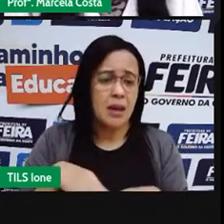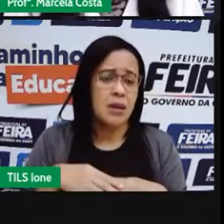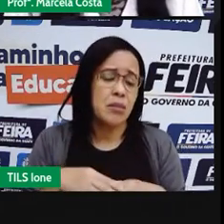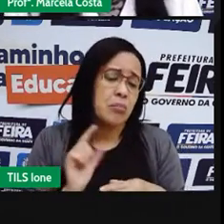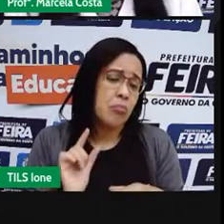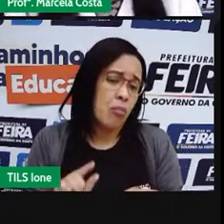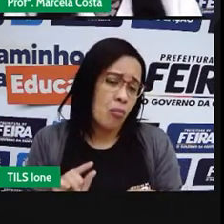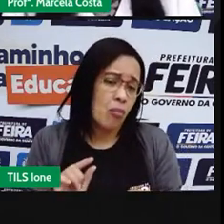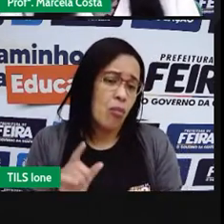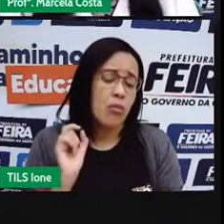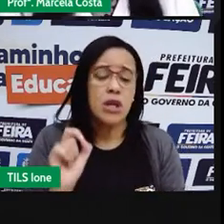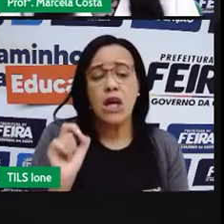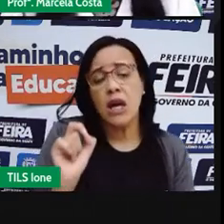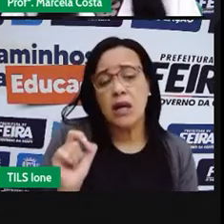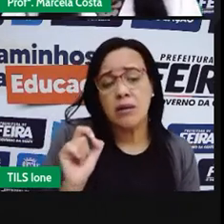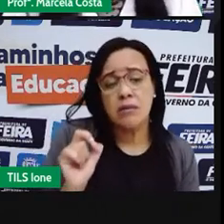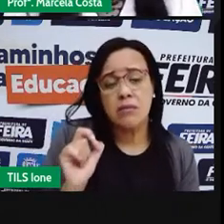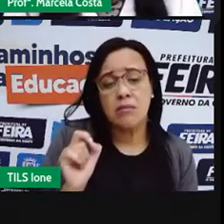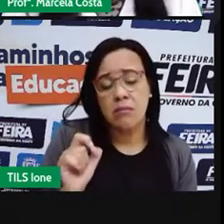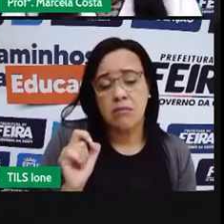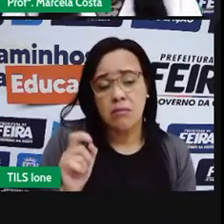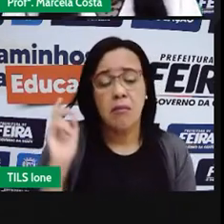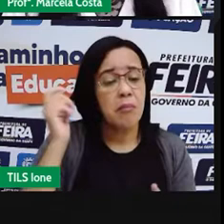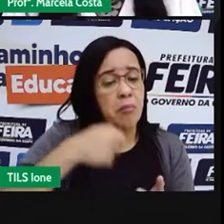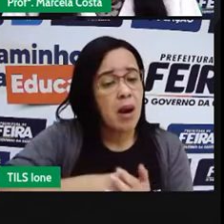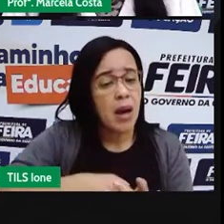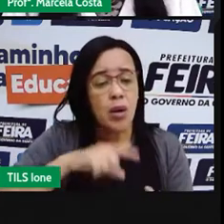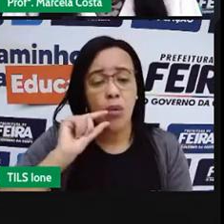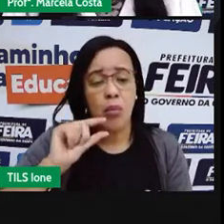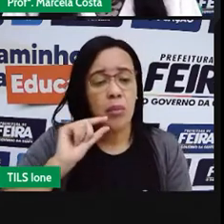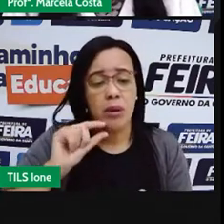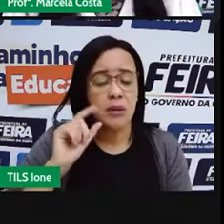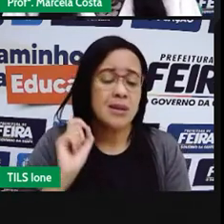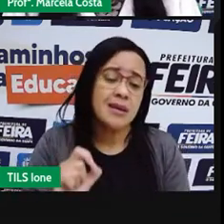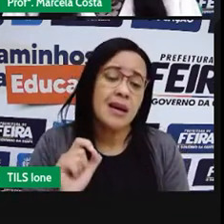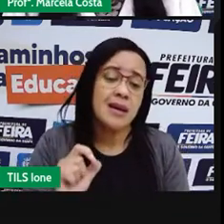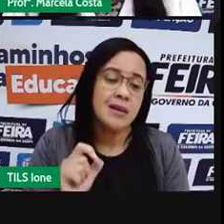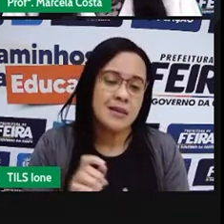E por isso pagou um valor melhor na conciliária?